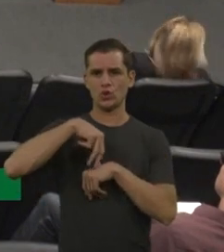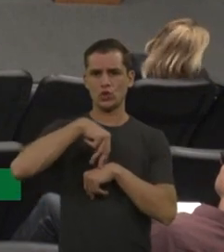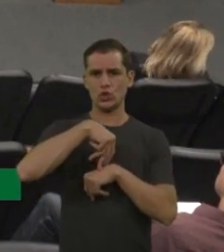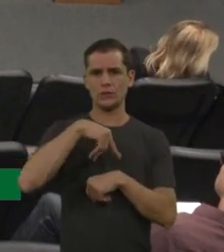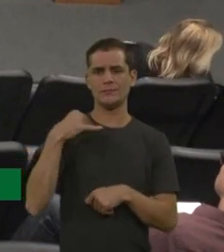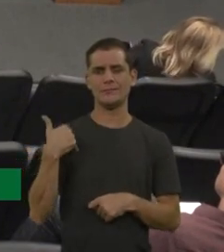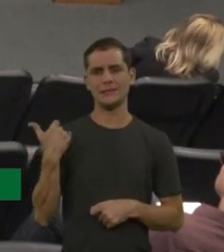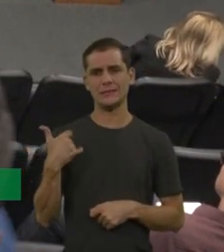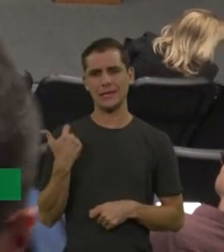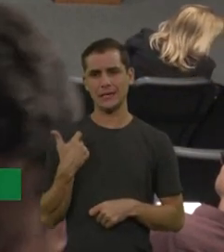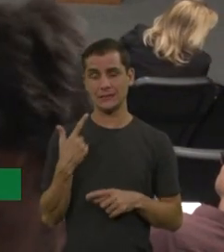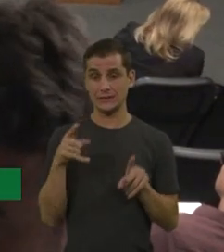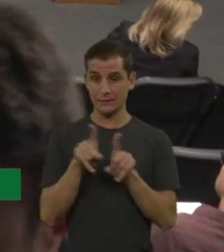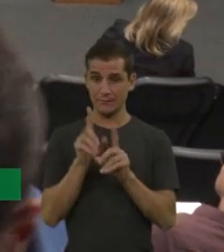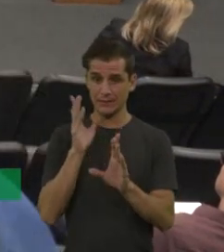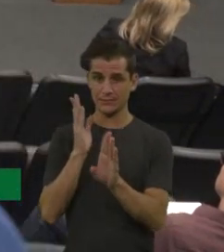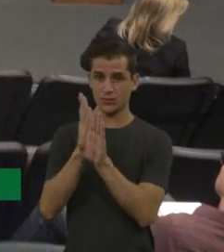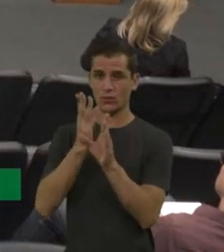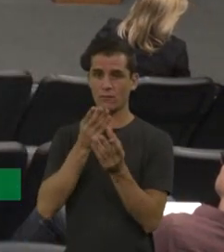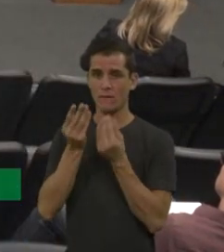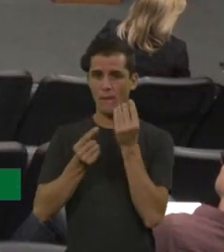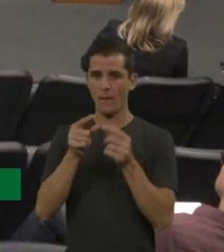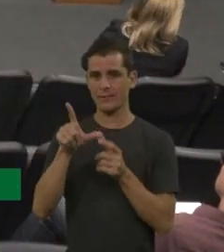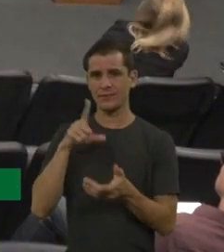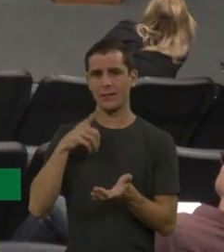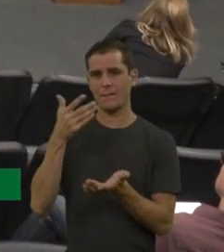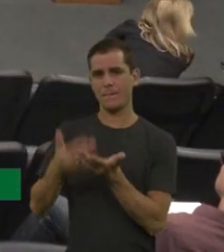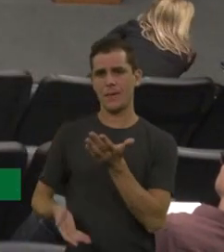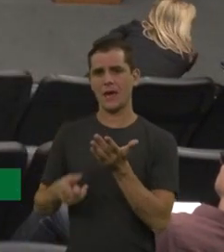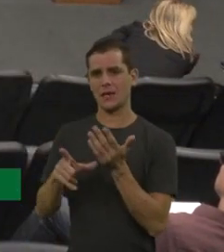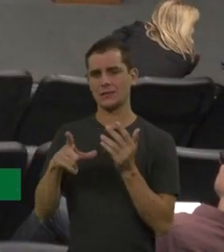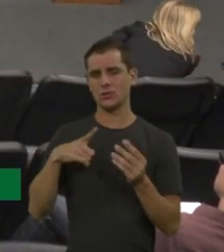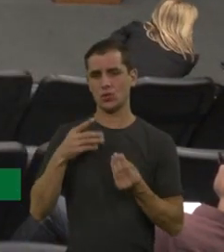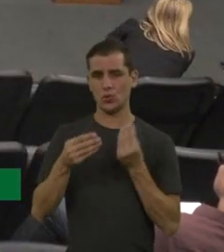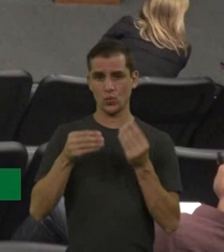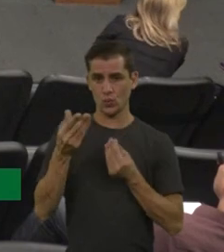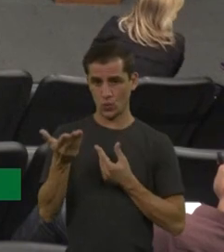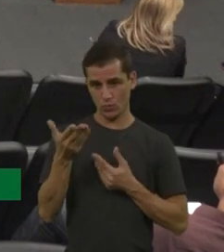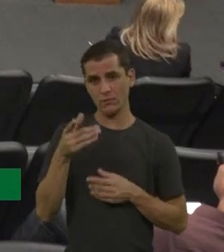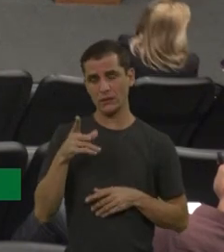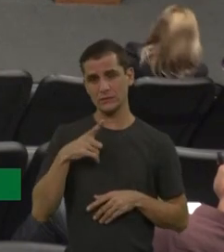prognóstico, então a idade da perda da deambulação ela é bastante